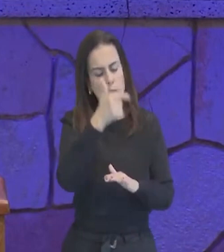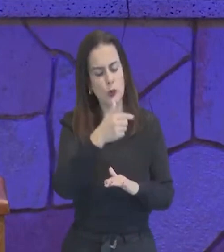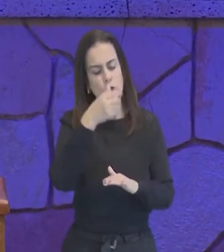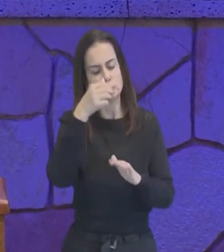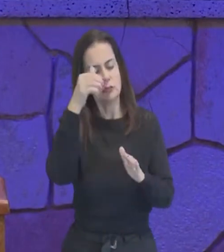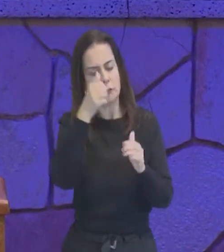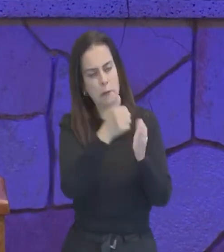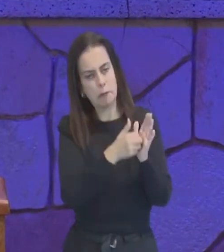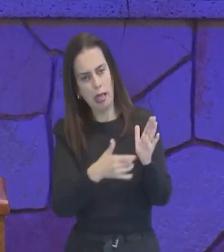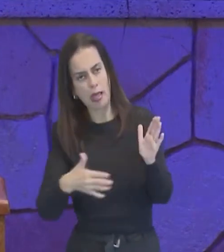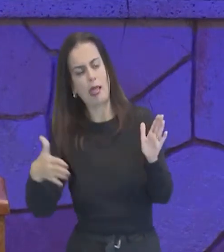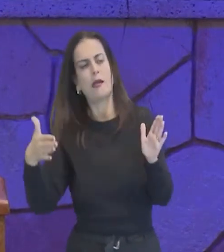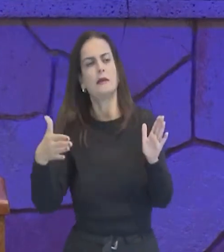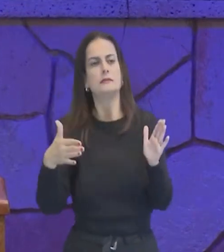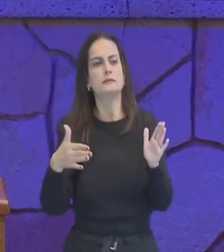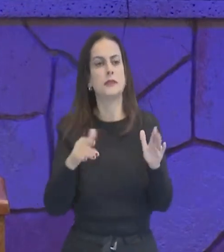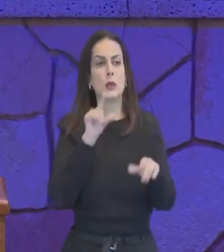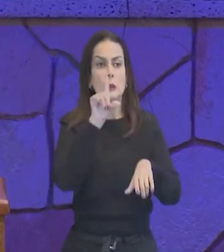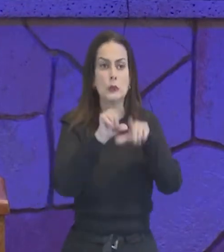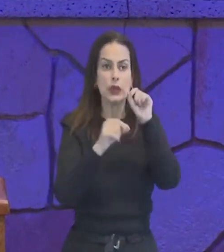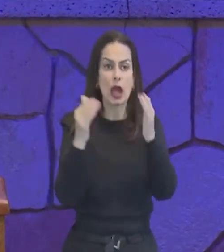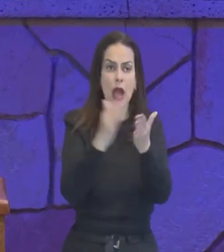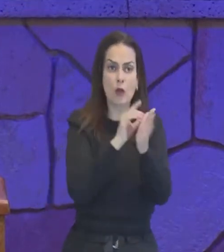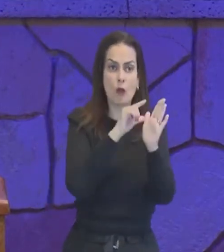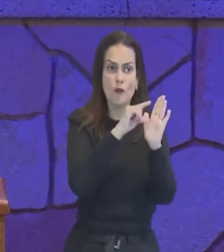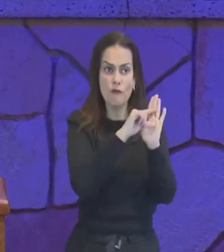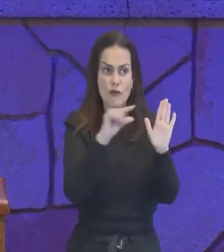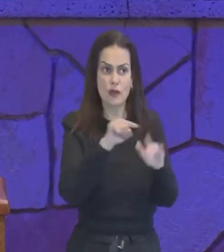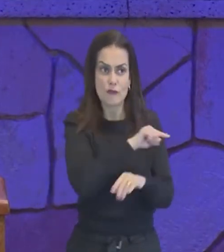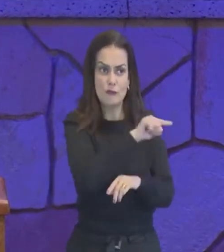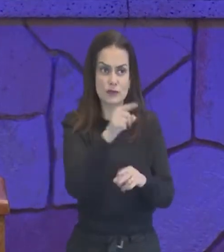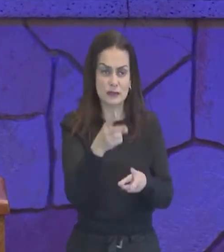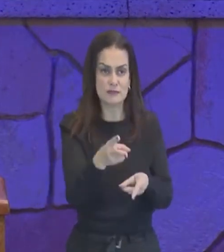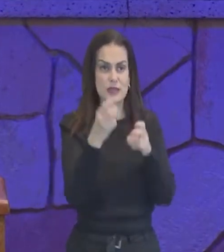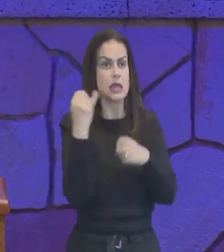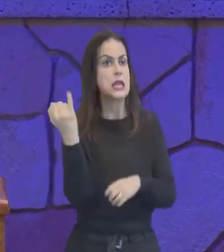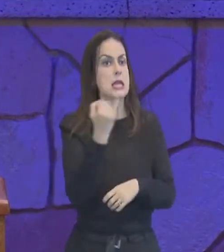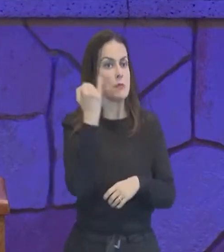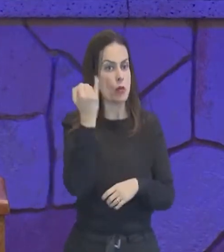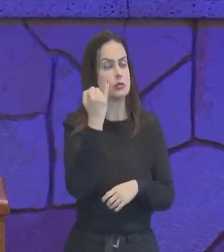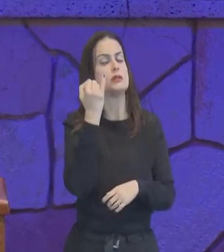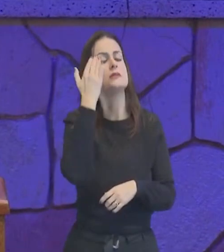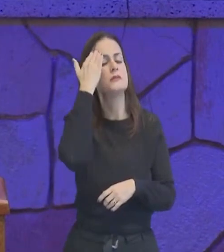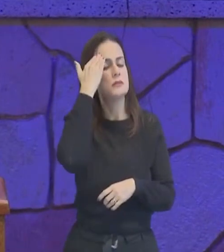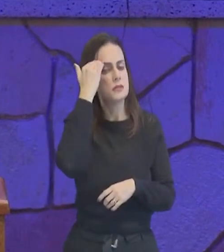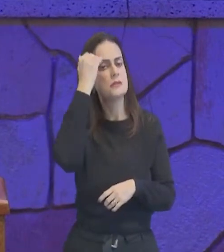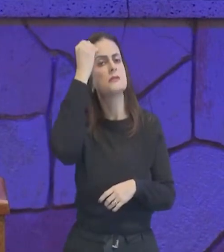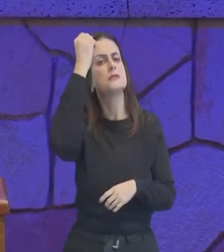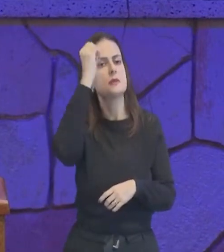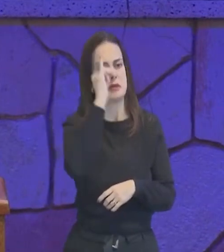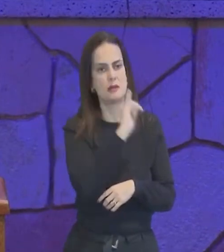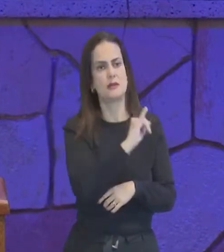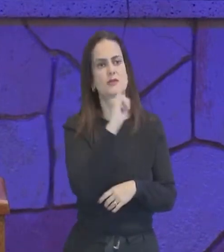9, eu aqui destaco alguns versos, para o irmão perceber, a importância da sabedoria nessa instrução,